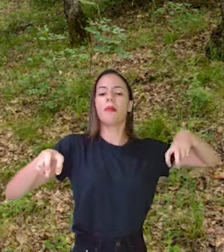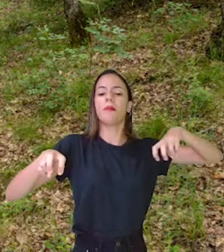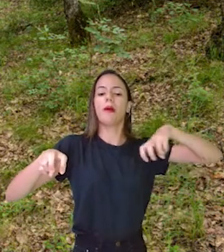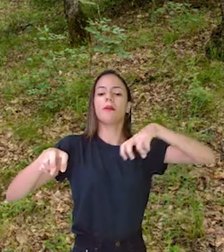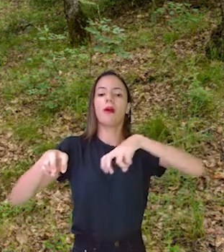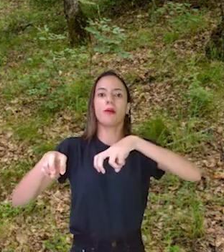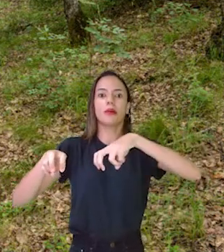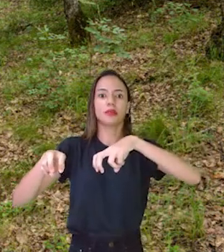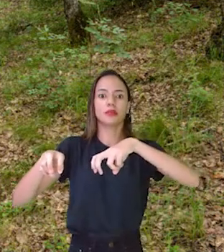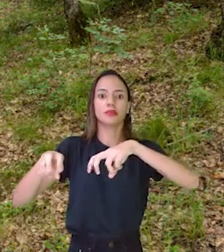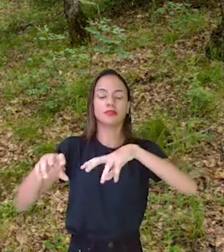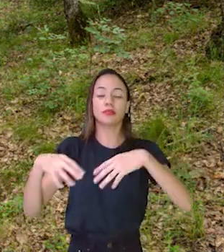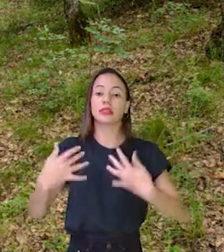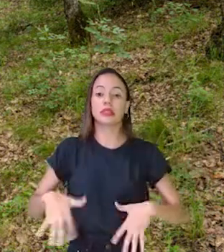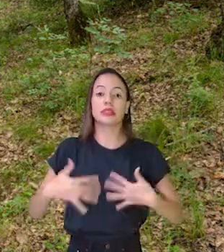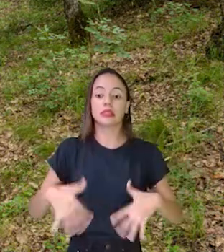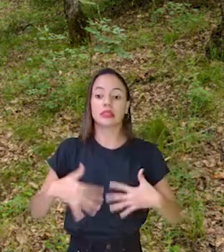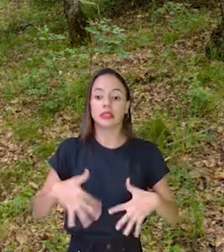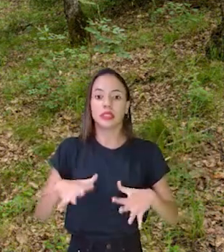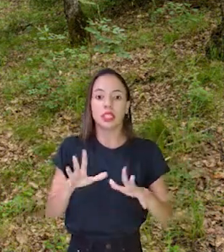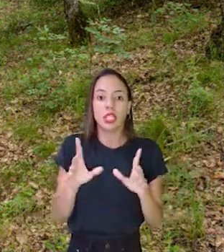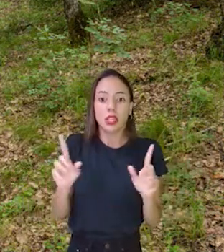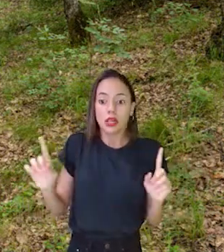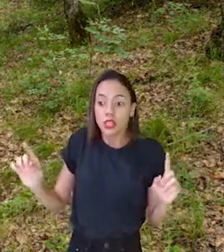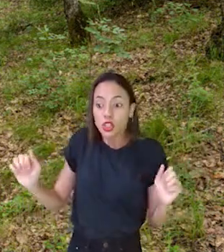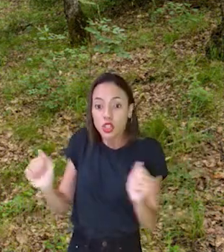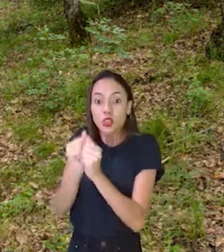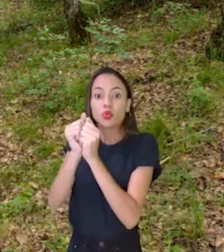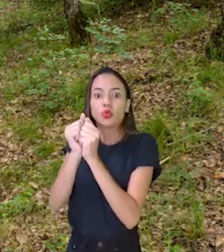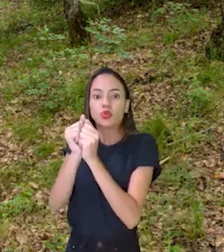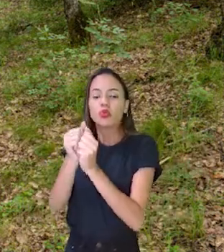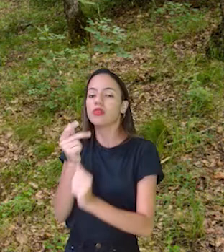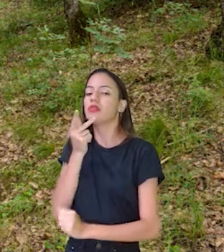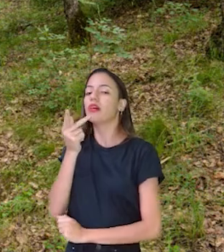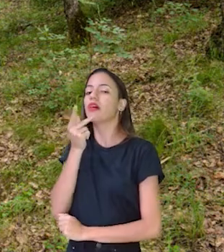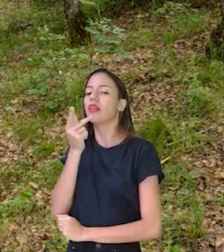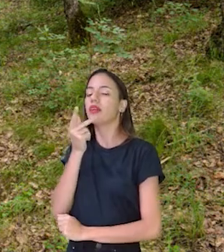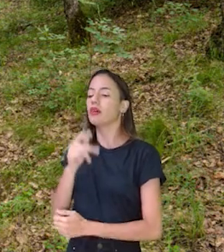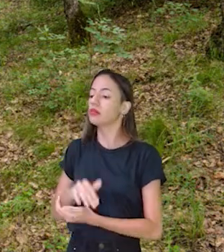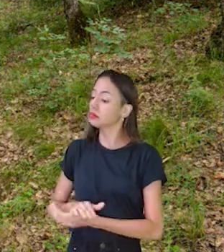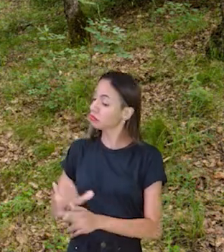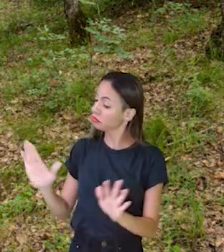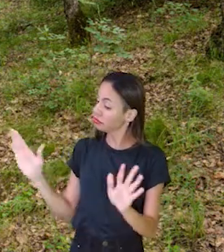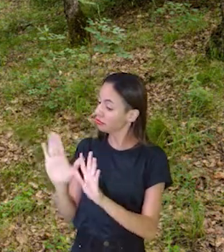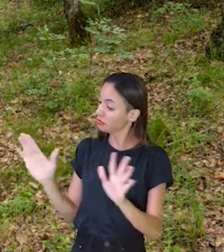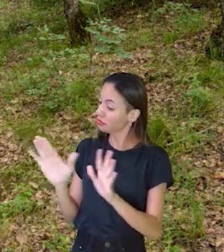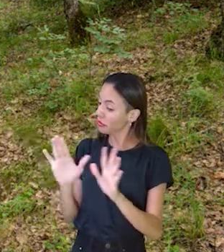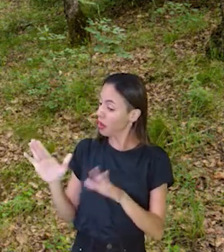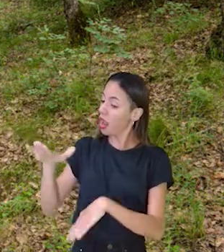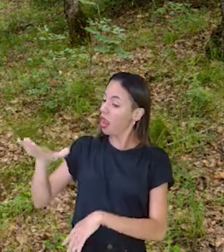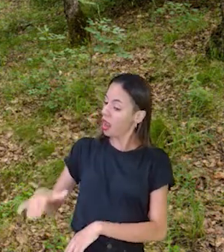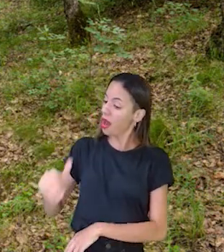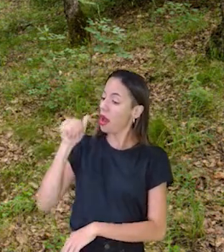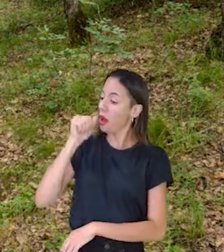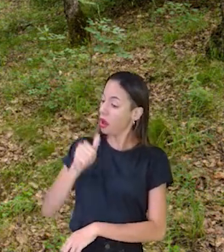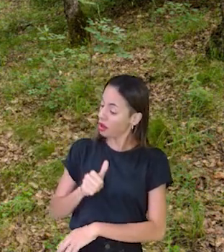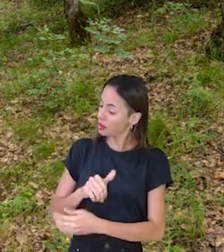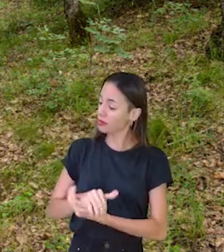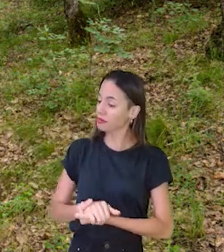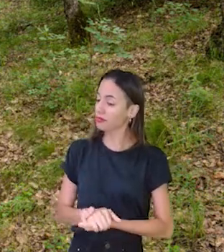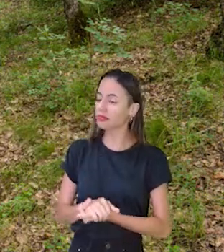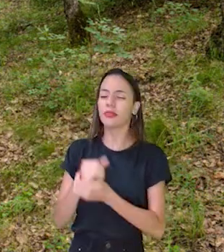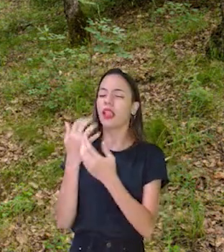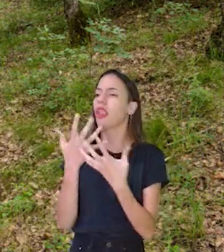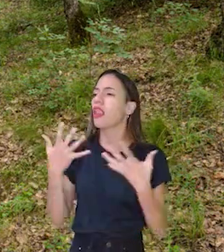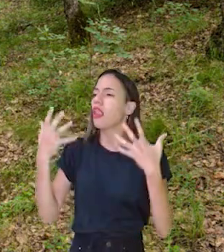E chegou junto dela Que falou assim Olá mocinha Que